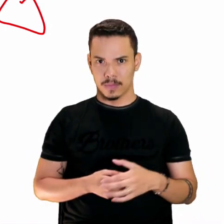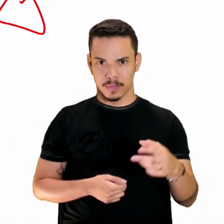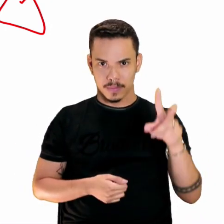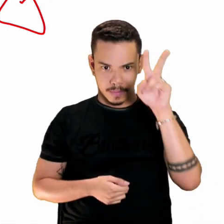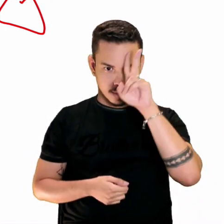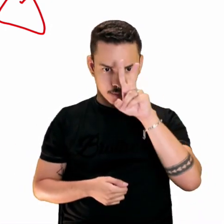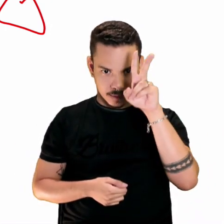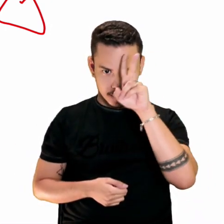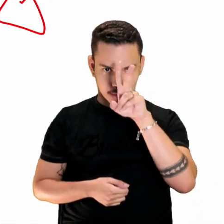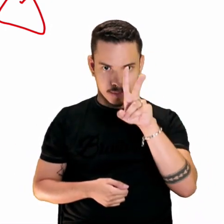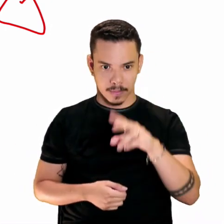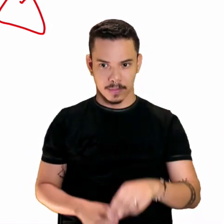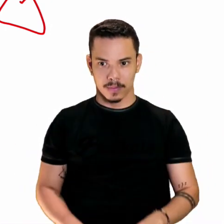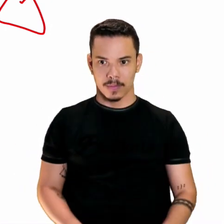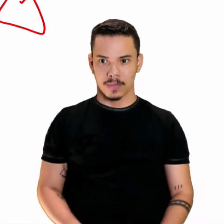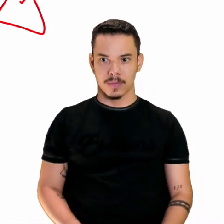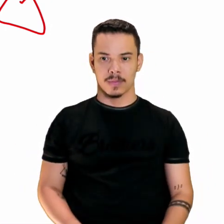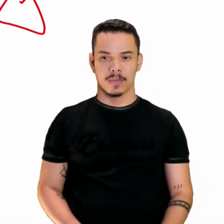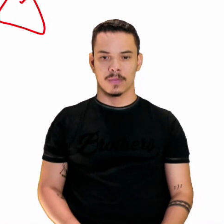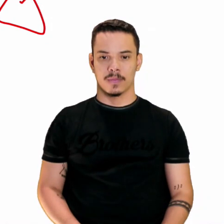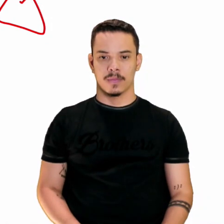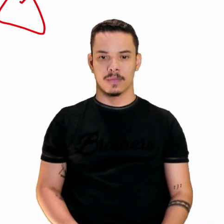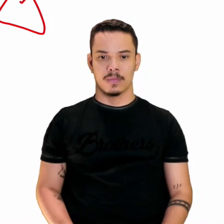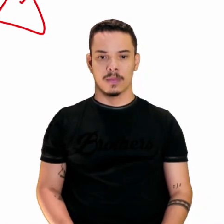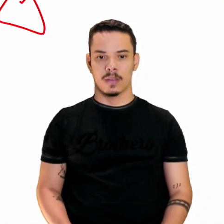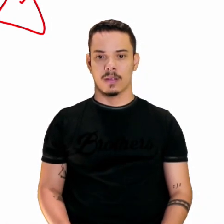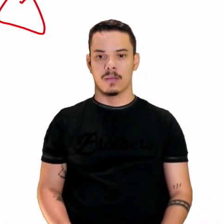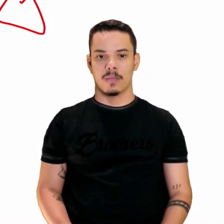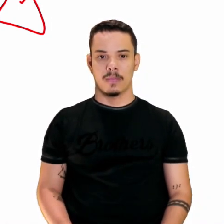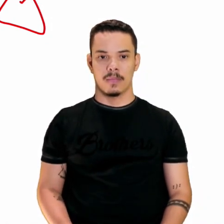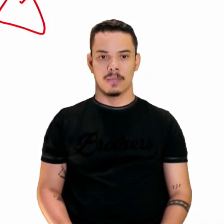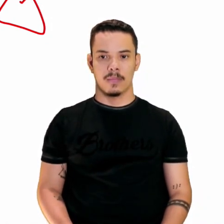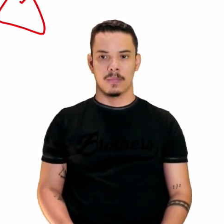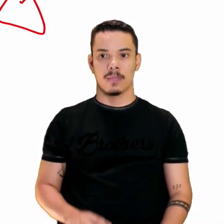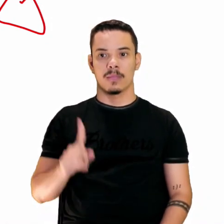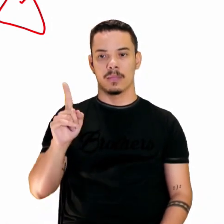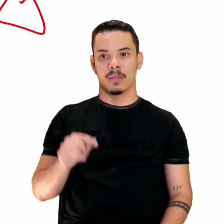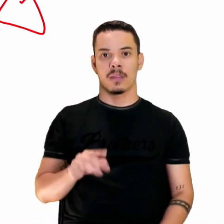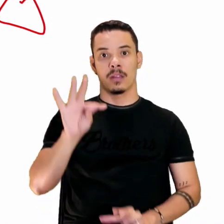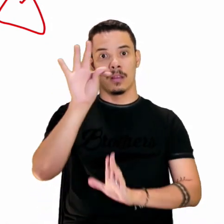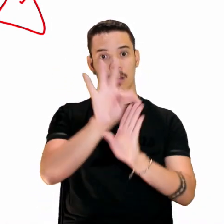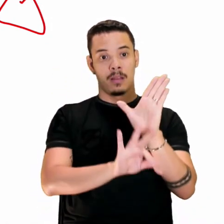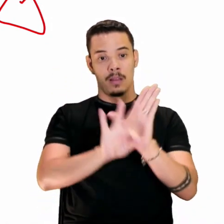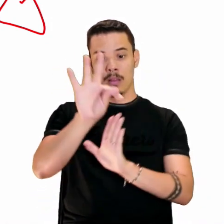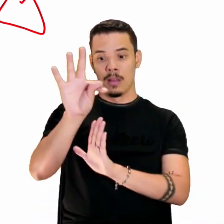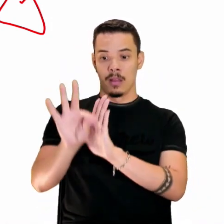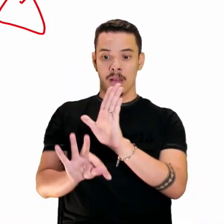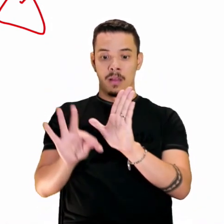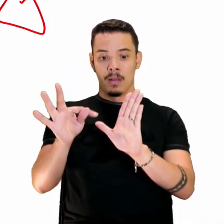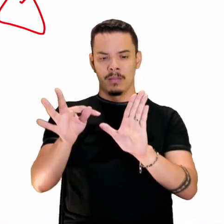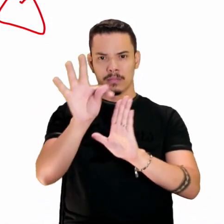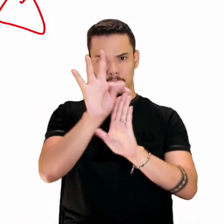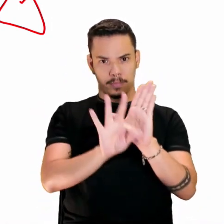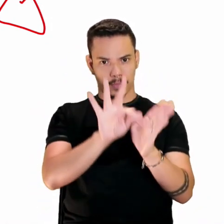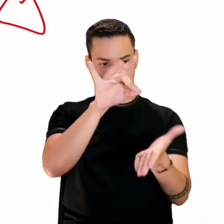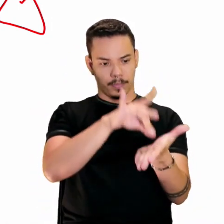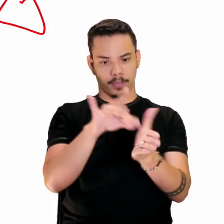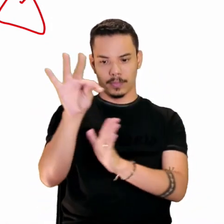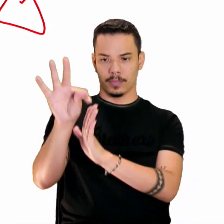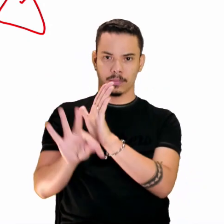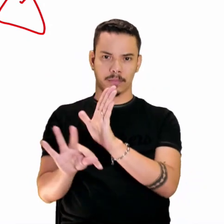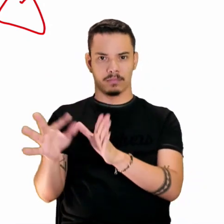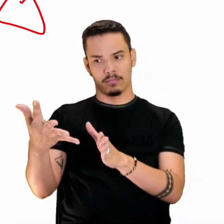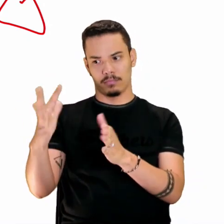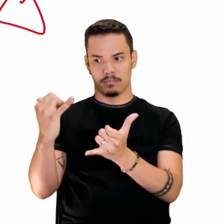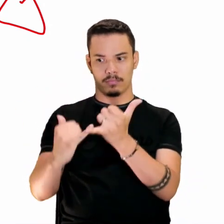pelo nome, pelo título? Olha só. Então, o que que há? A intertextualidade também ocorre com